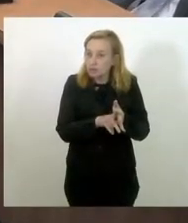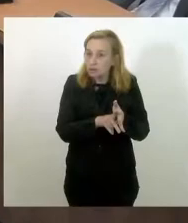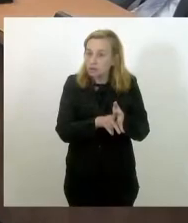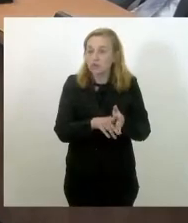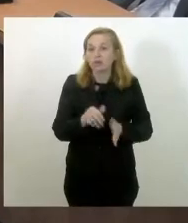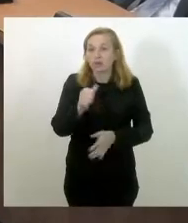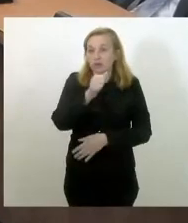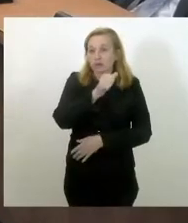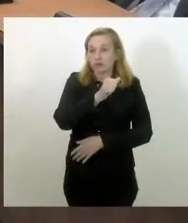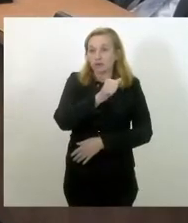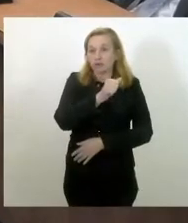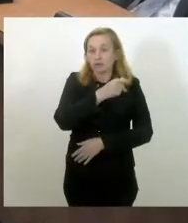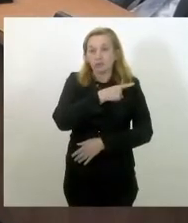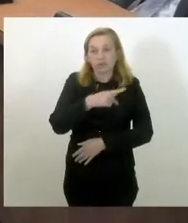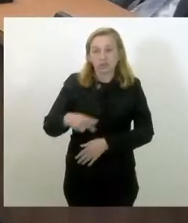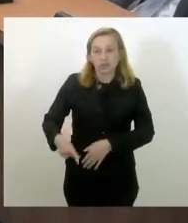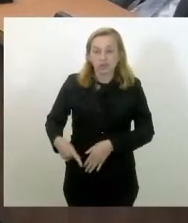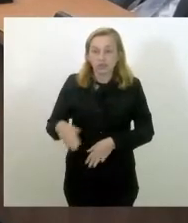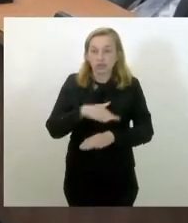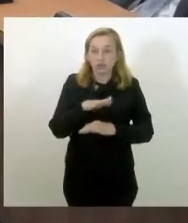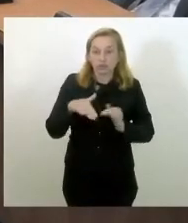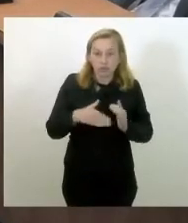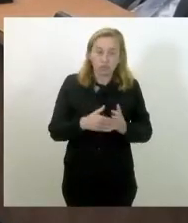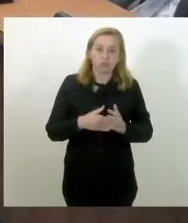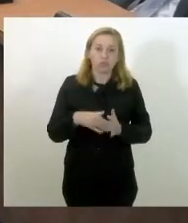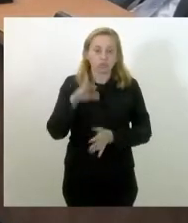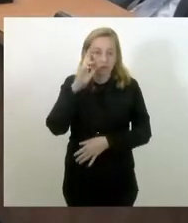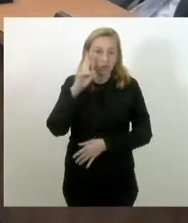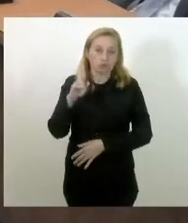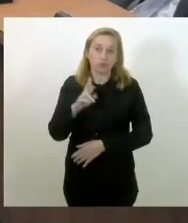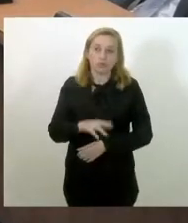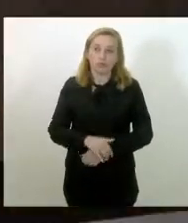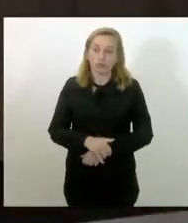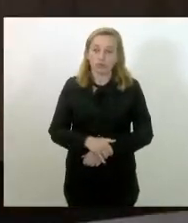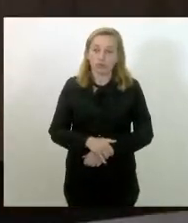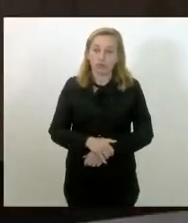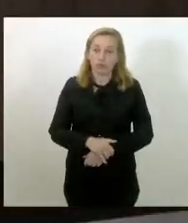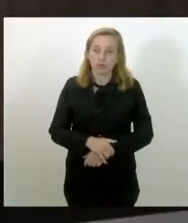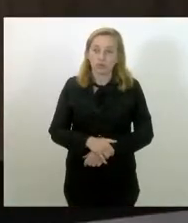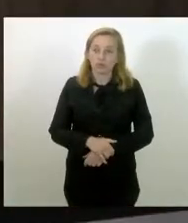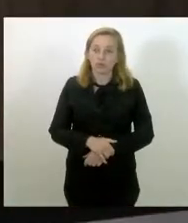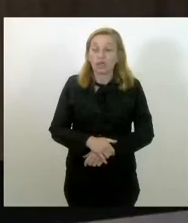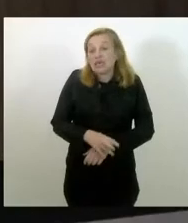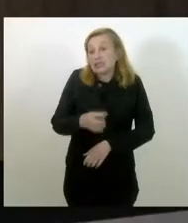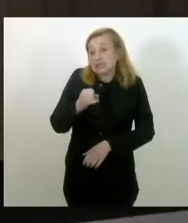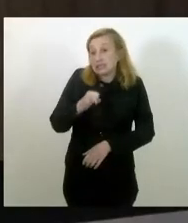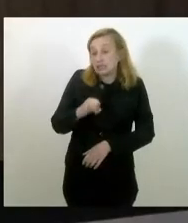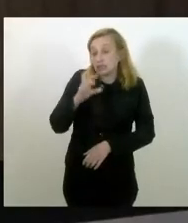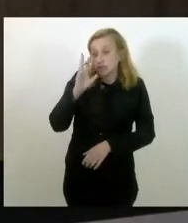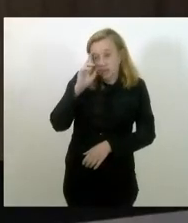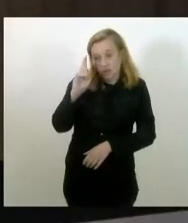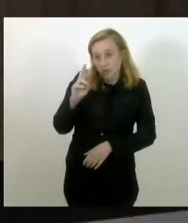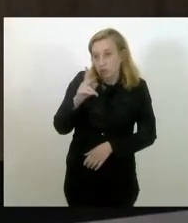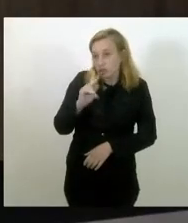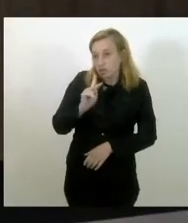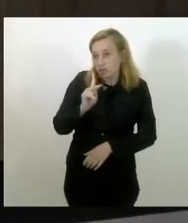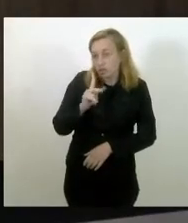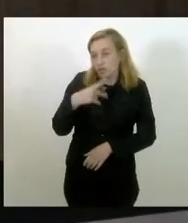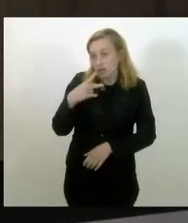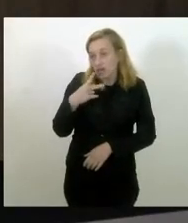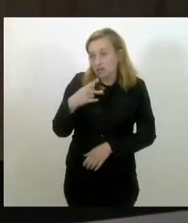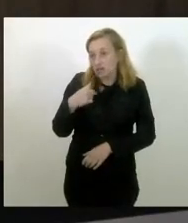Presidente, o senhor está em Mas em todo mundo que é coautoria no projeto. Se falasse, eu iria colocar o senhor como coautor, não só o Nescau.